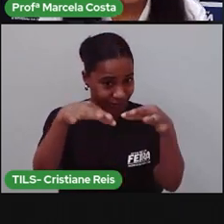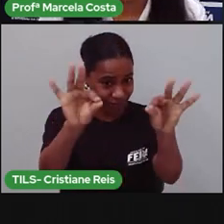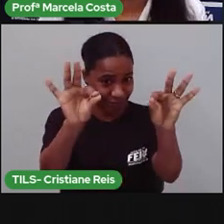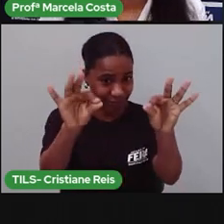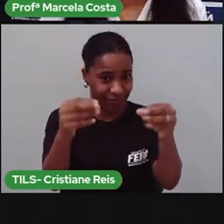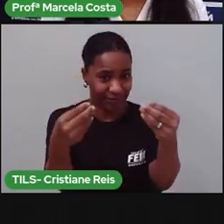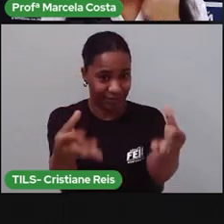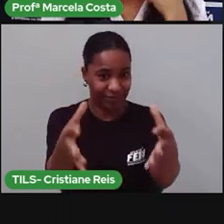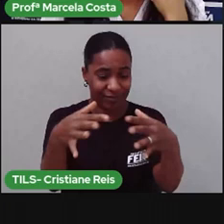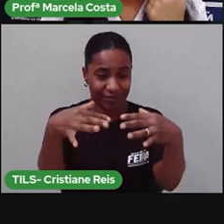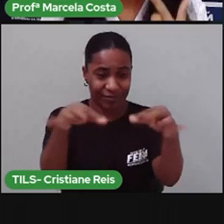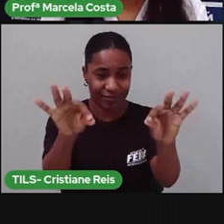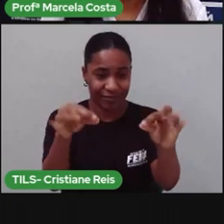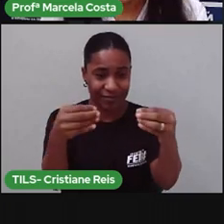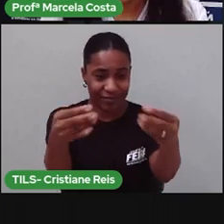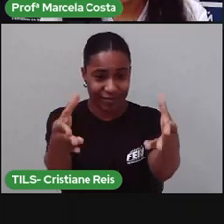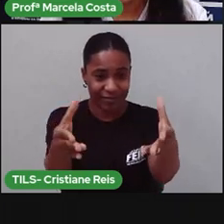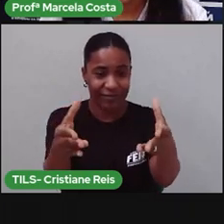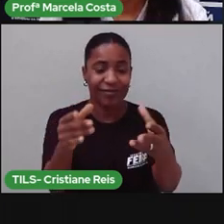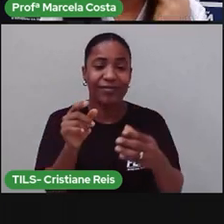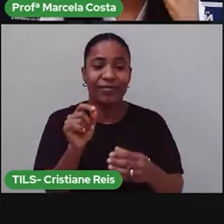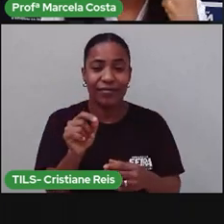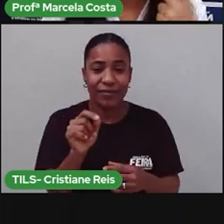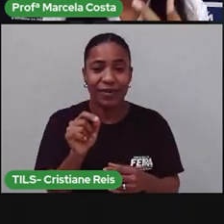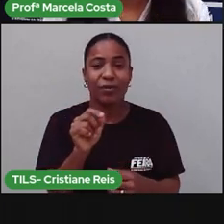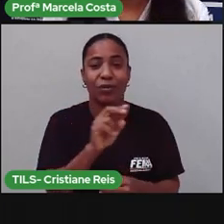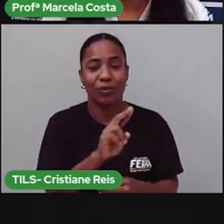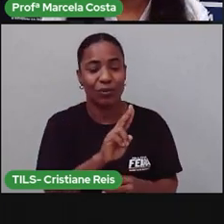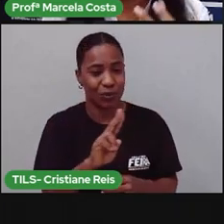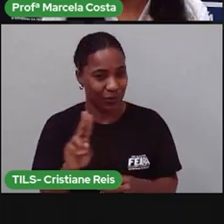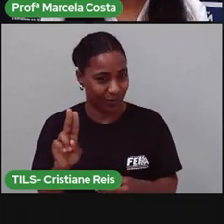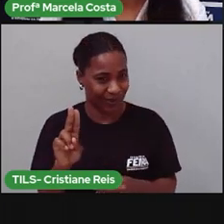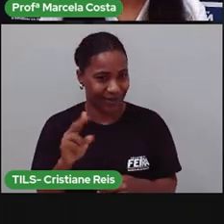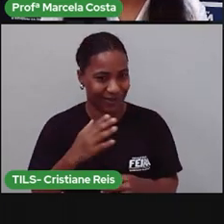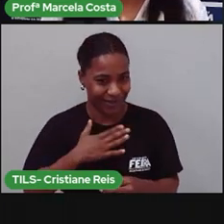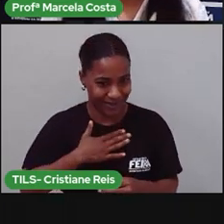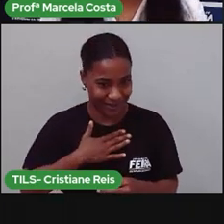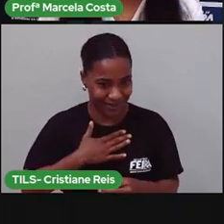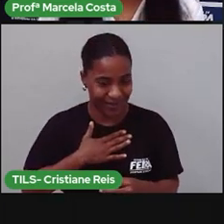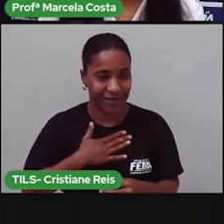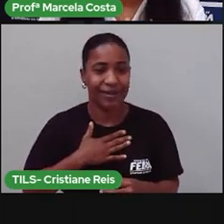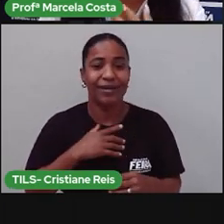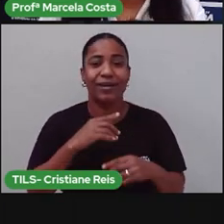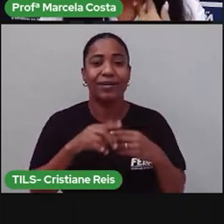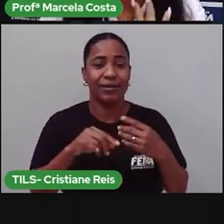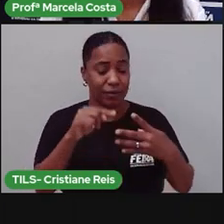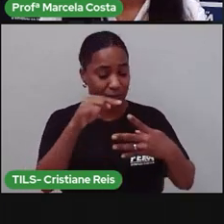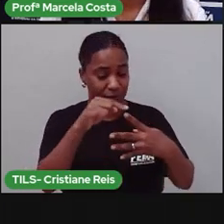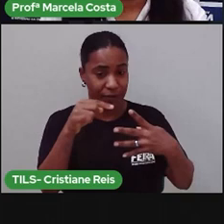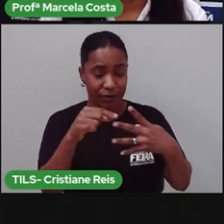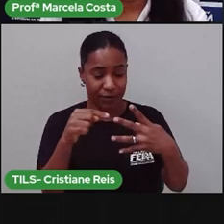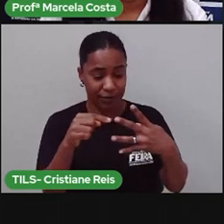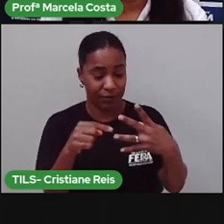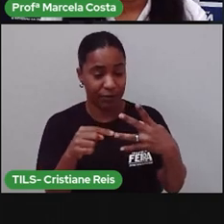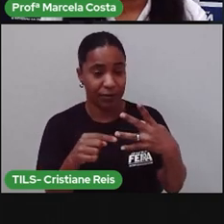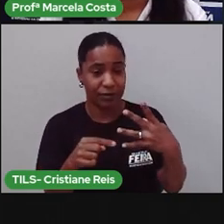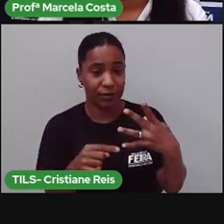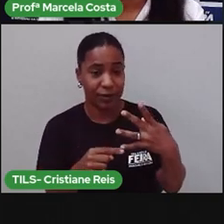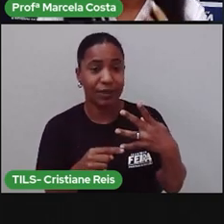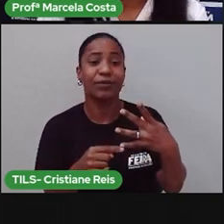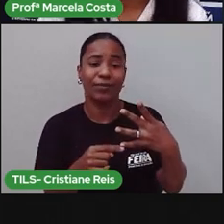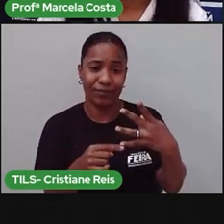o bilhete. Depois, vem a mensagem. Depois, vem a despedida acompanhada do nome de quem escreveu.